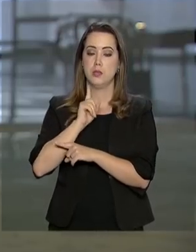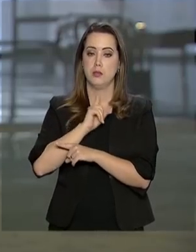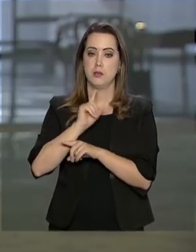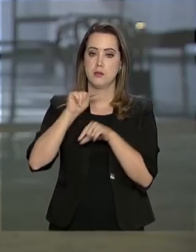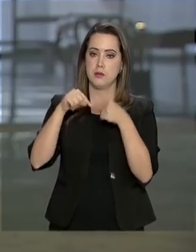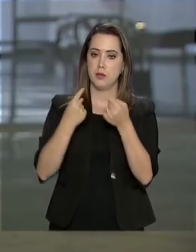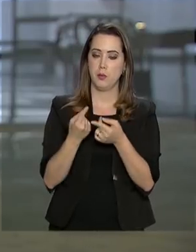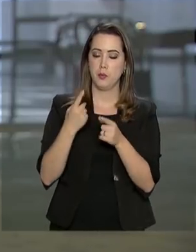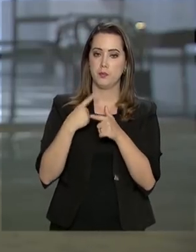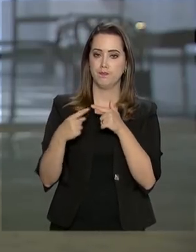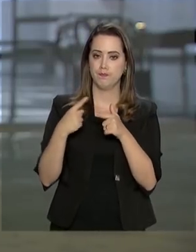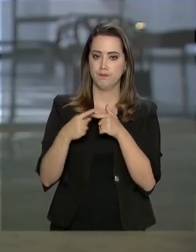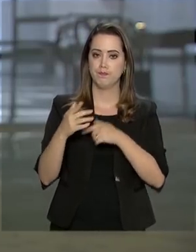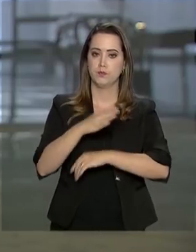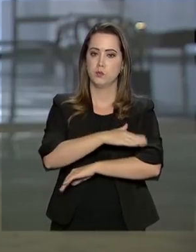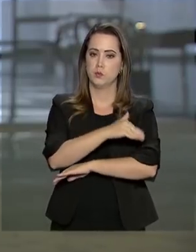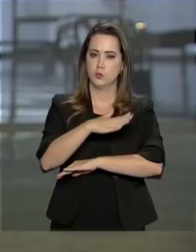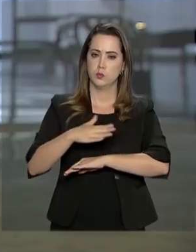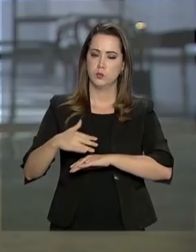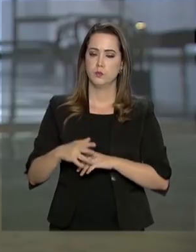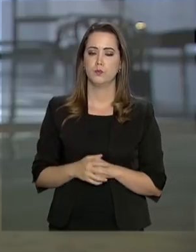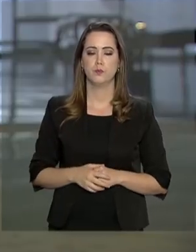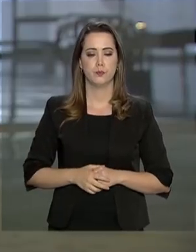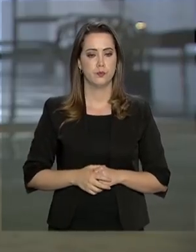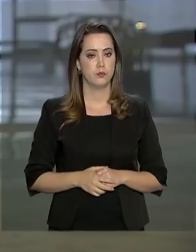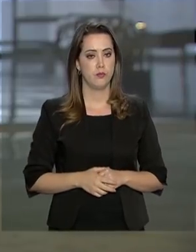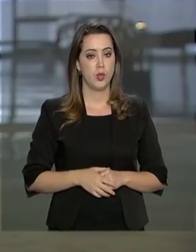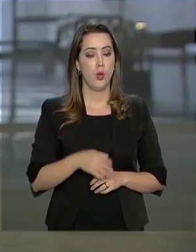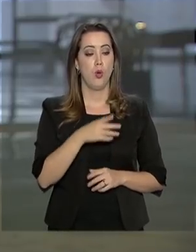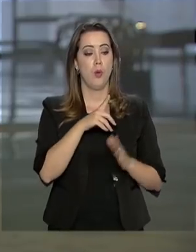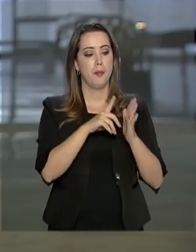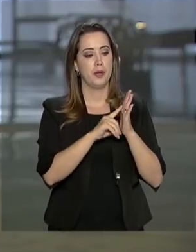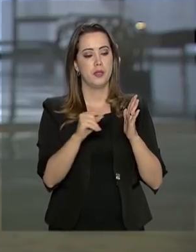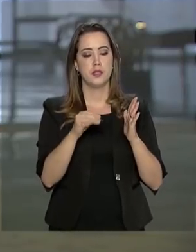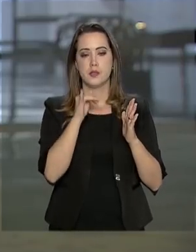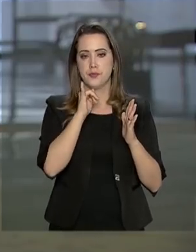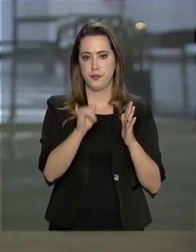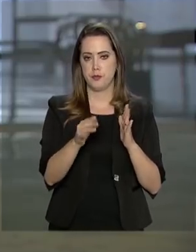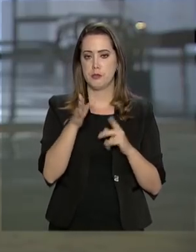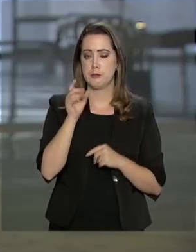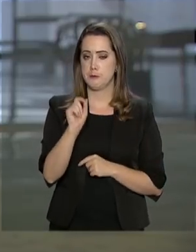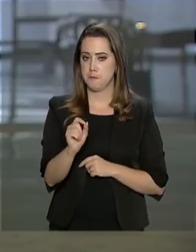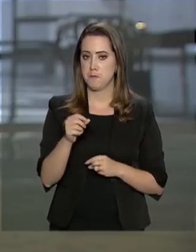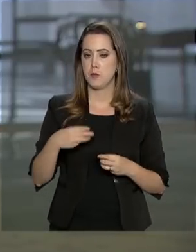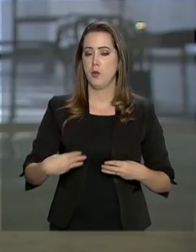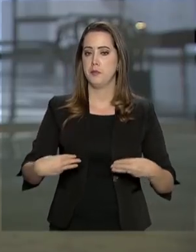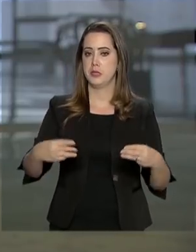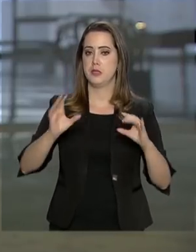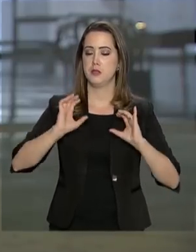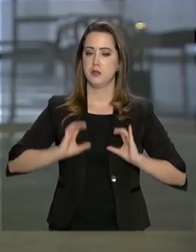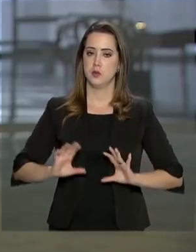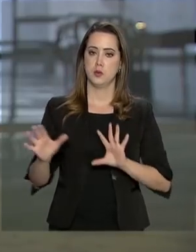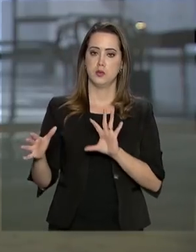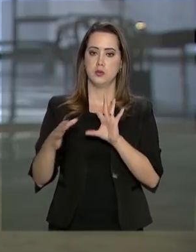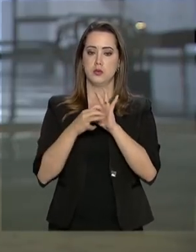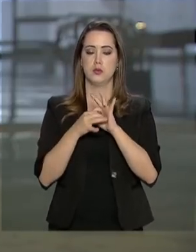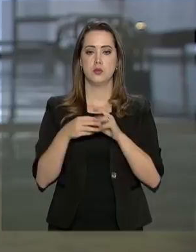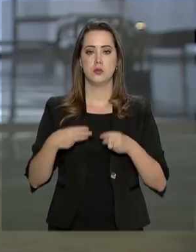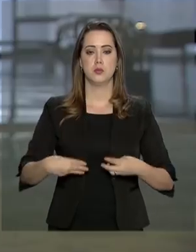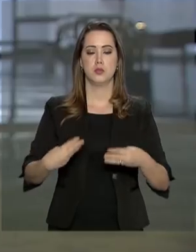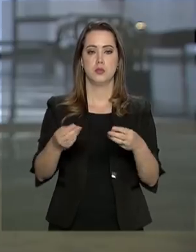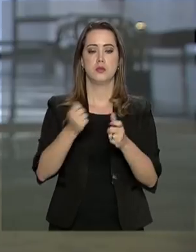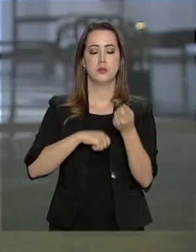Brumadinho. Segundo a nota divulgada pelo Palácio do Planalto, o Ministério da Cidadania, em parceria com o Ministério da